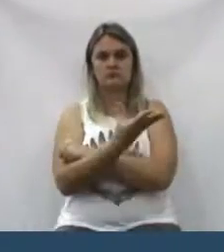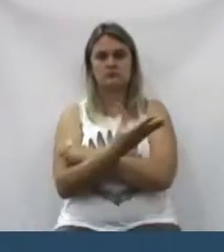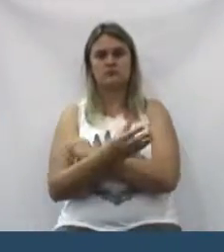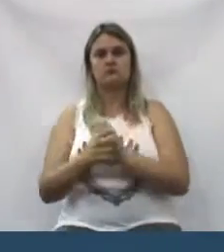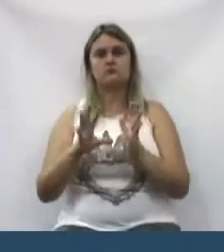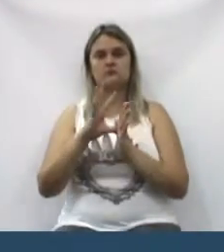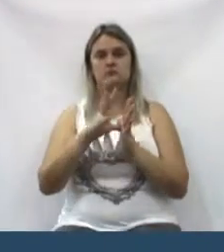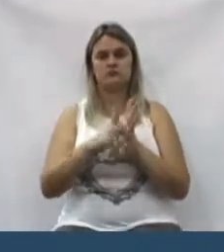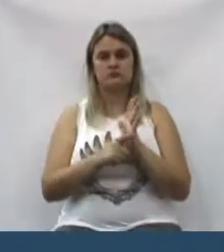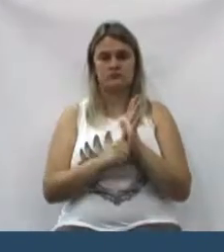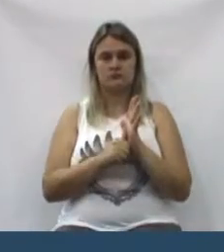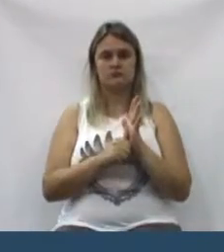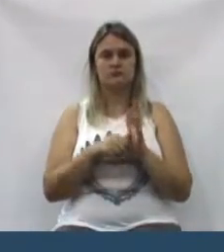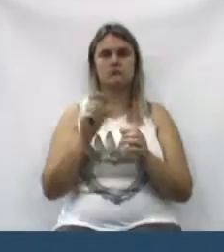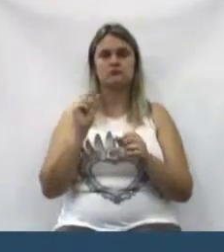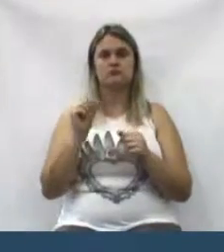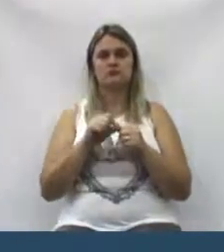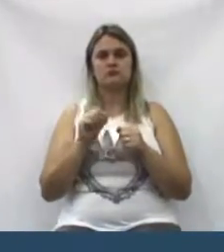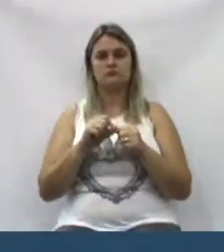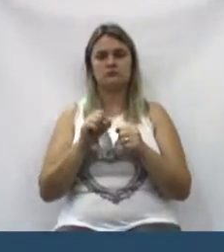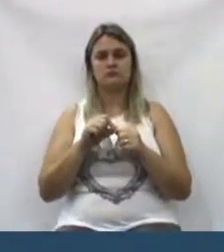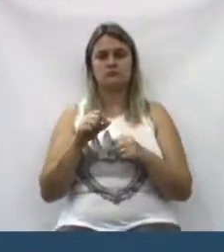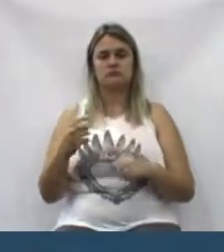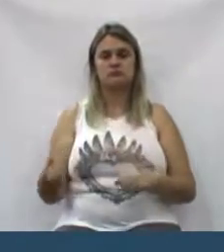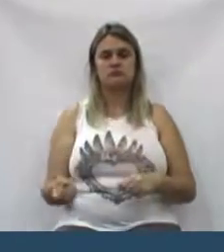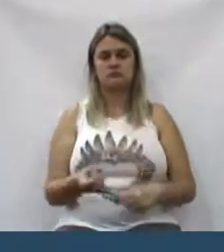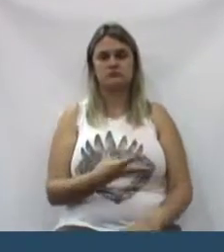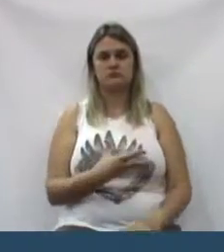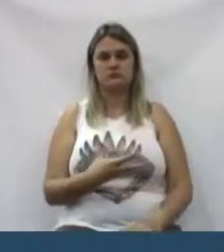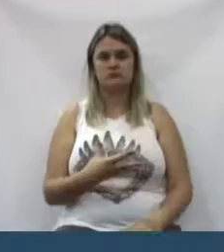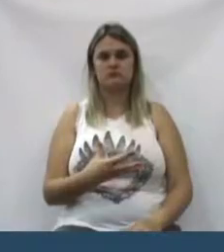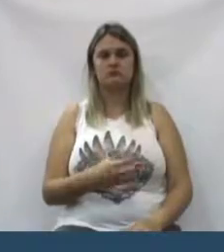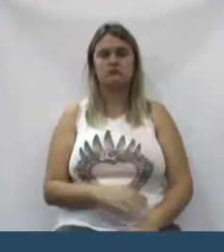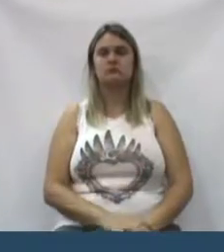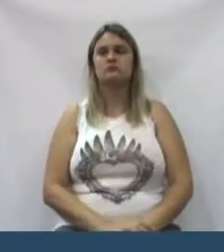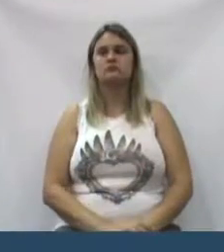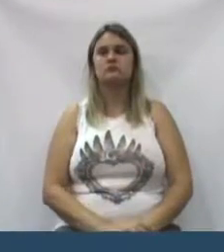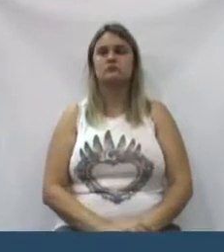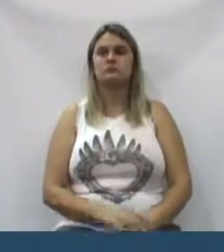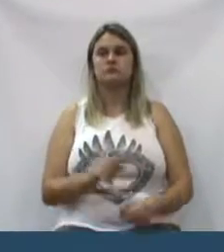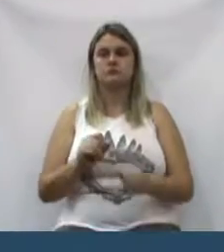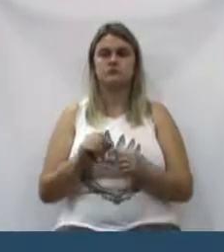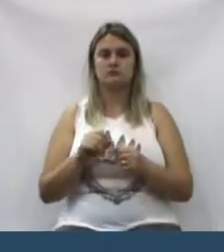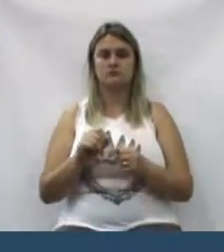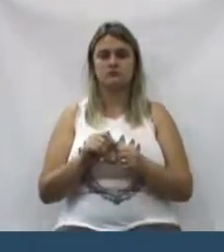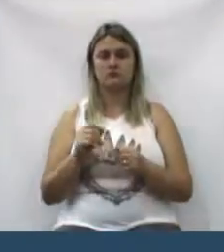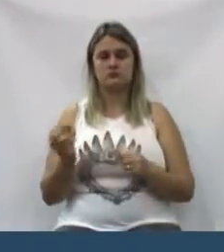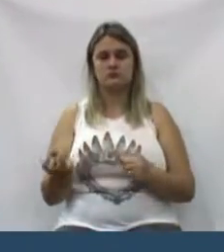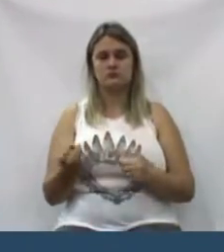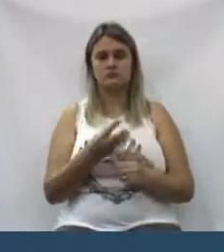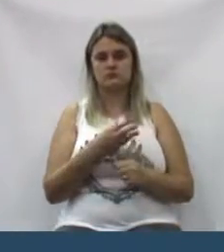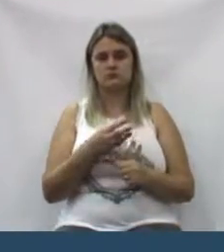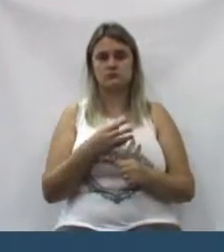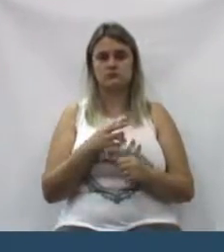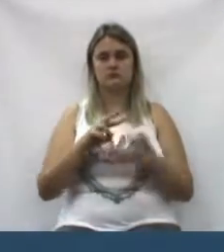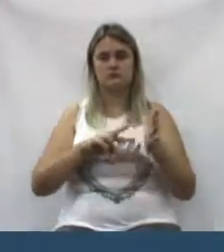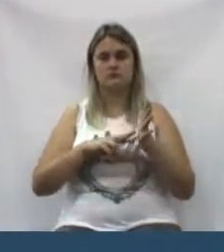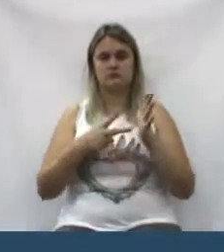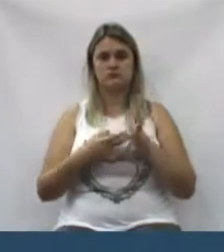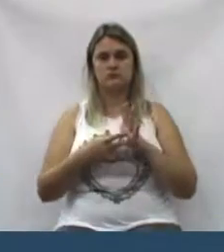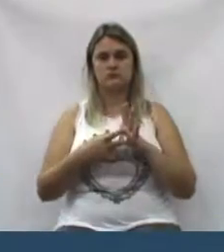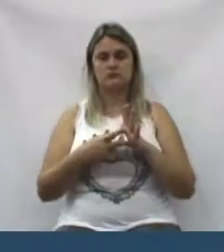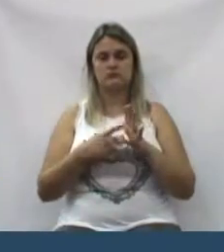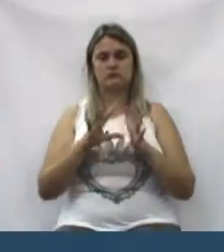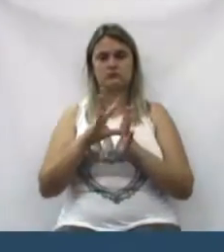roubo que criar uma nova criar uma nova versão para